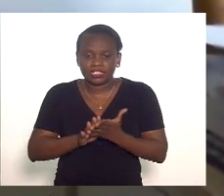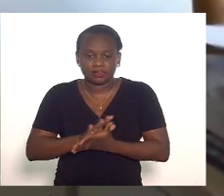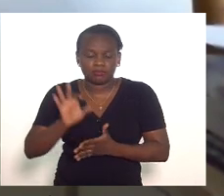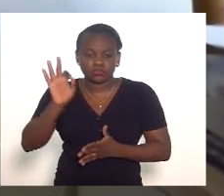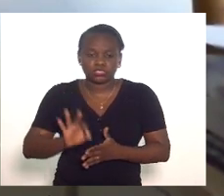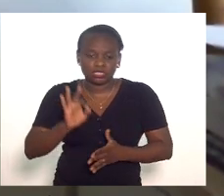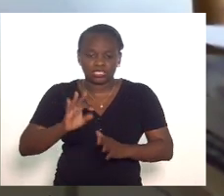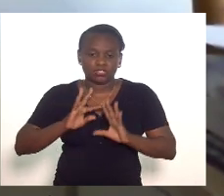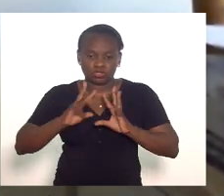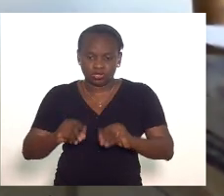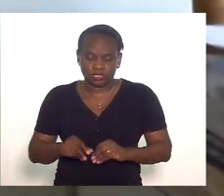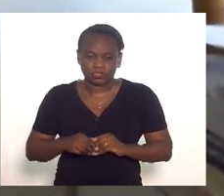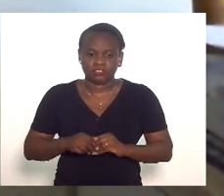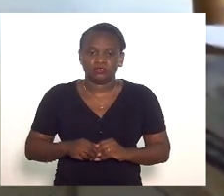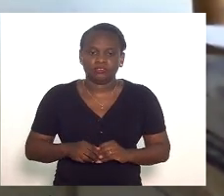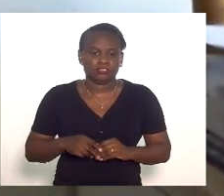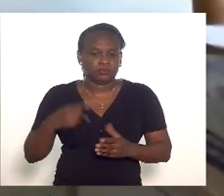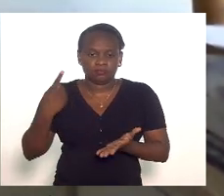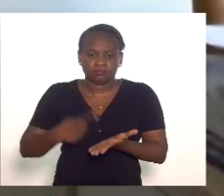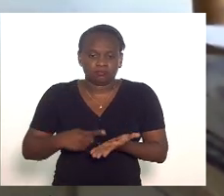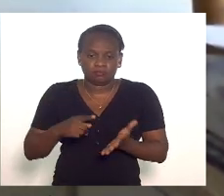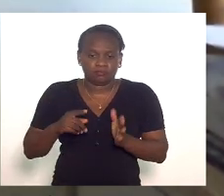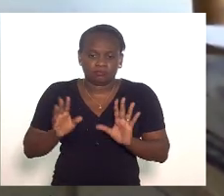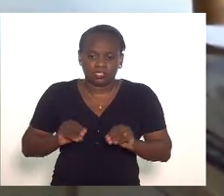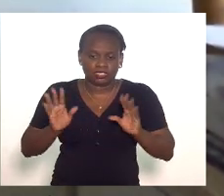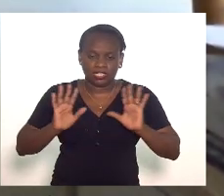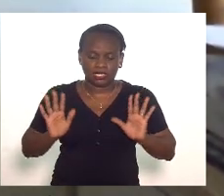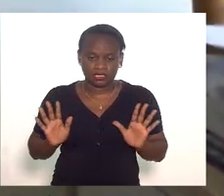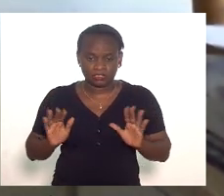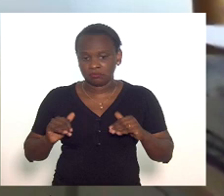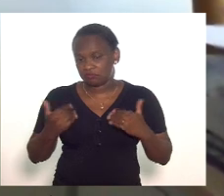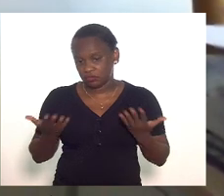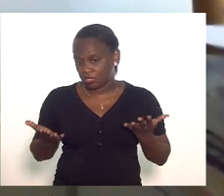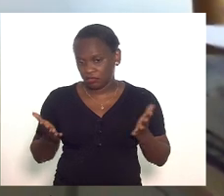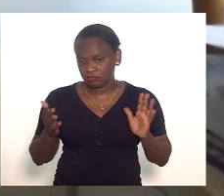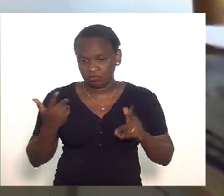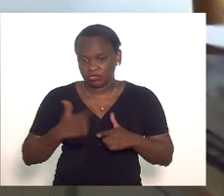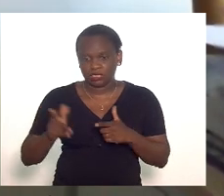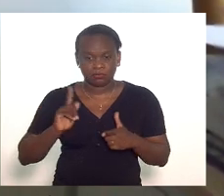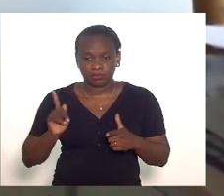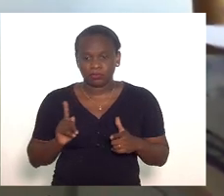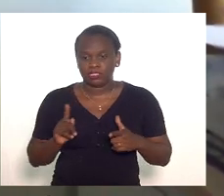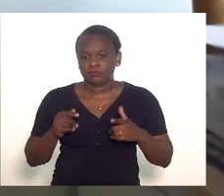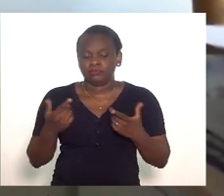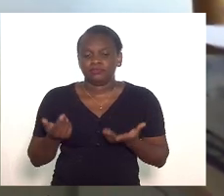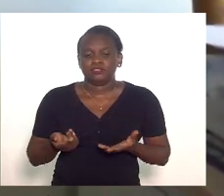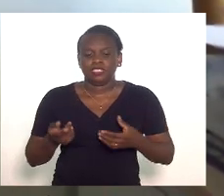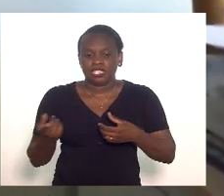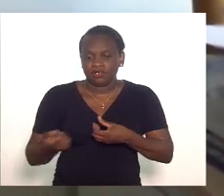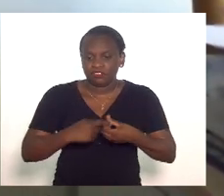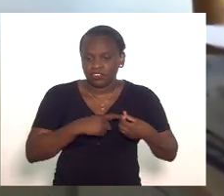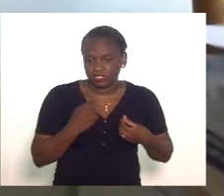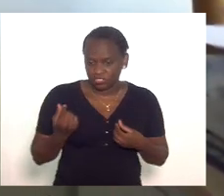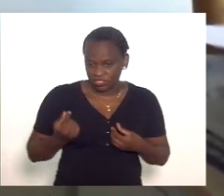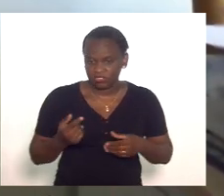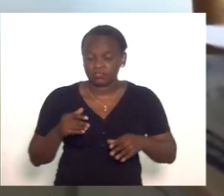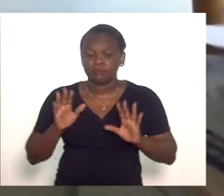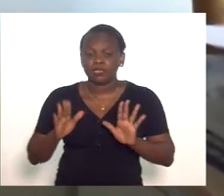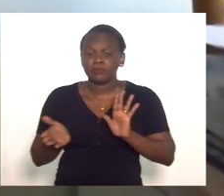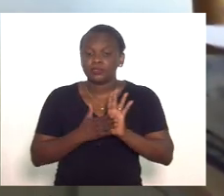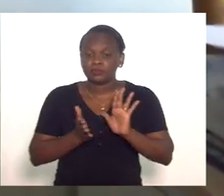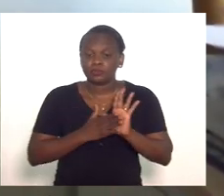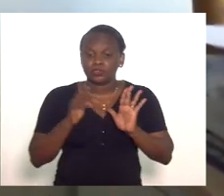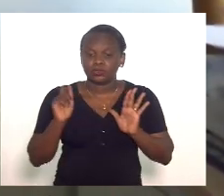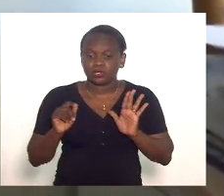não está mexendo no percentual global logo não não mexe no regime o senhor está propondo